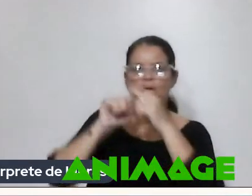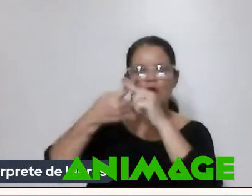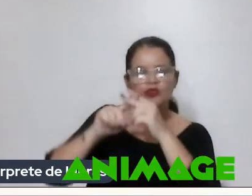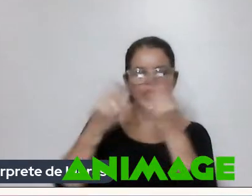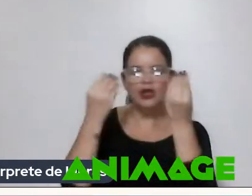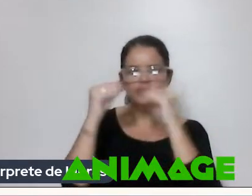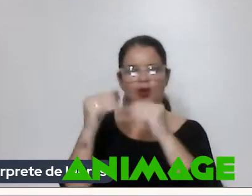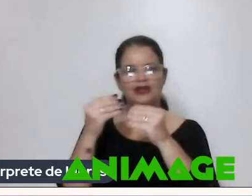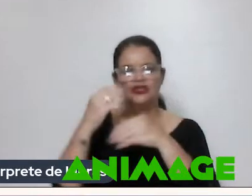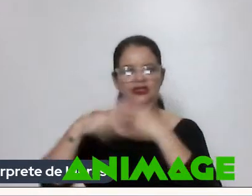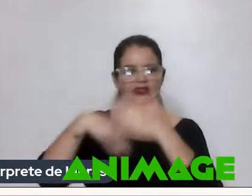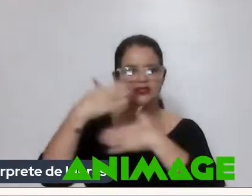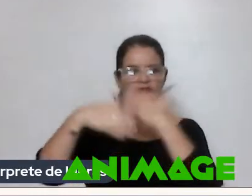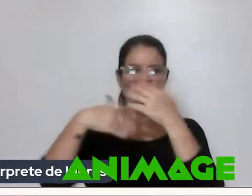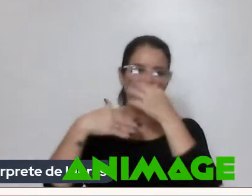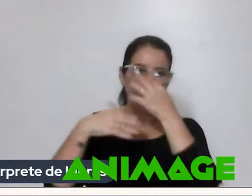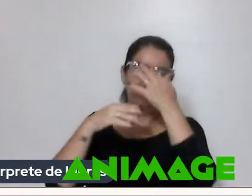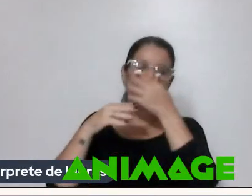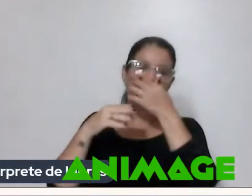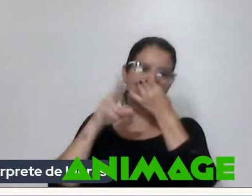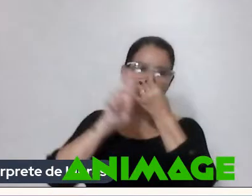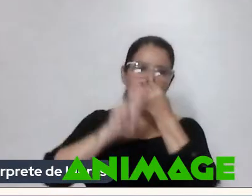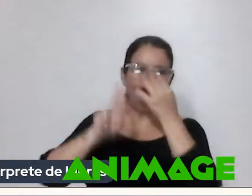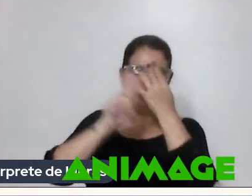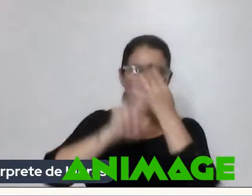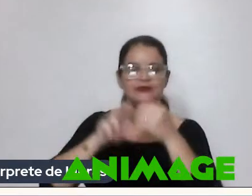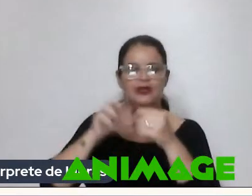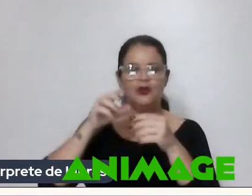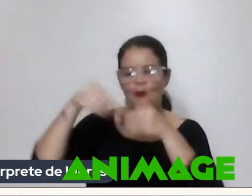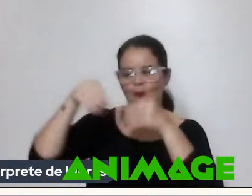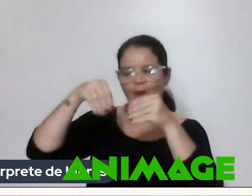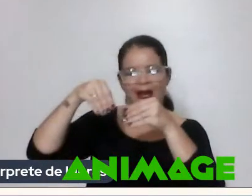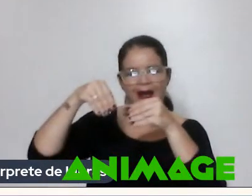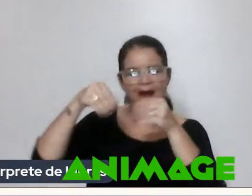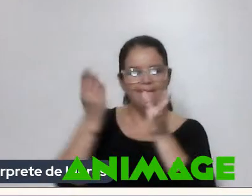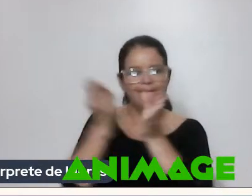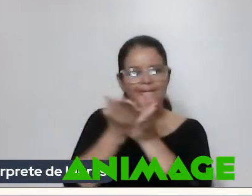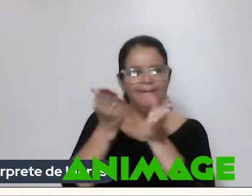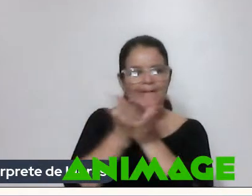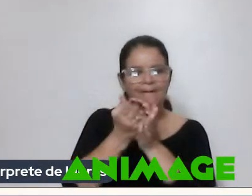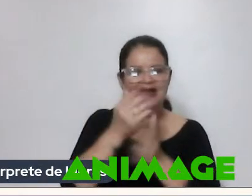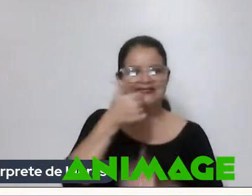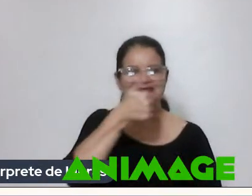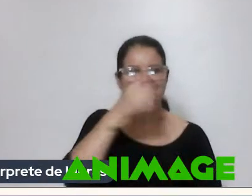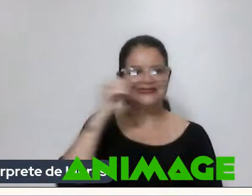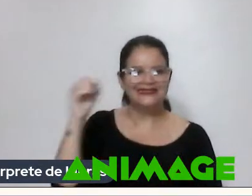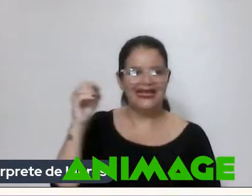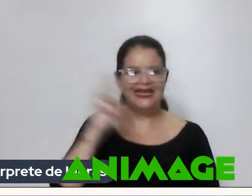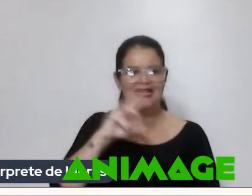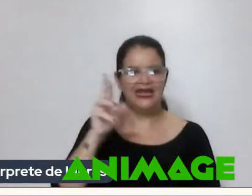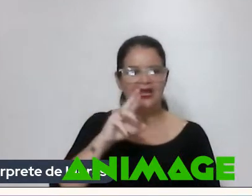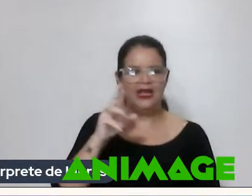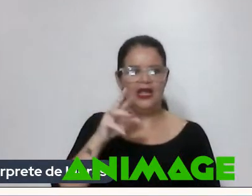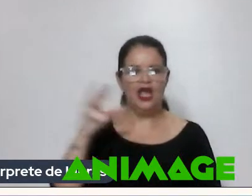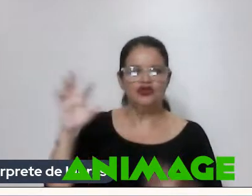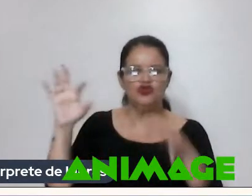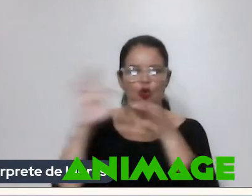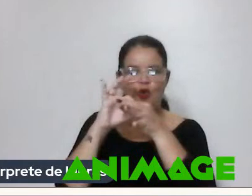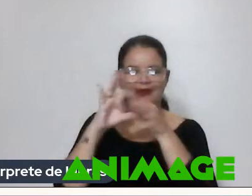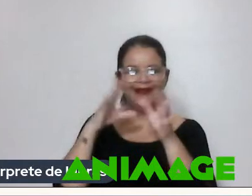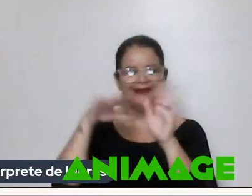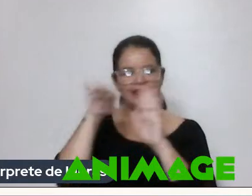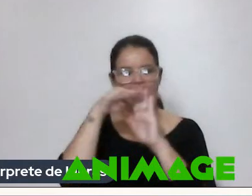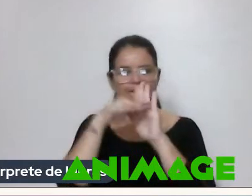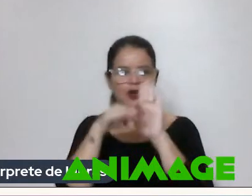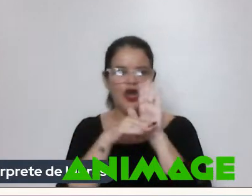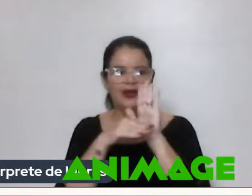Traveling Usando Arduino Que é aquela Plaquinha Que você compra De cem reais Conectada Programada